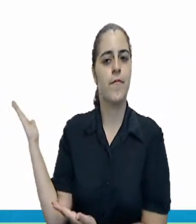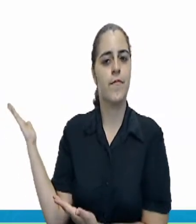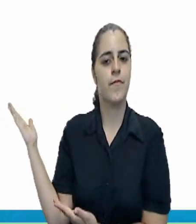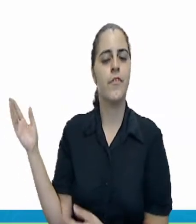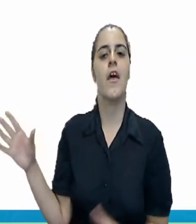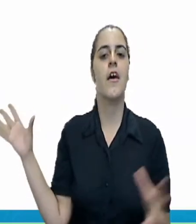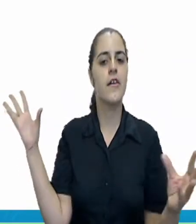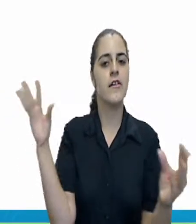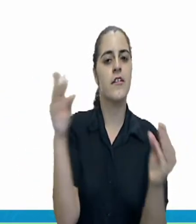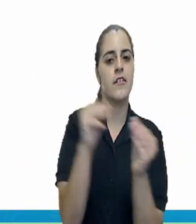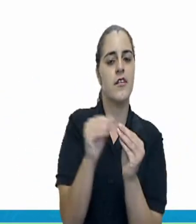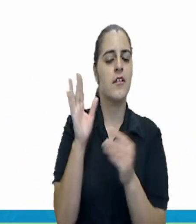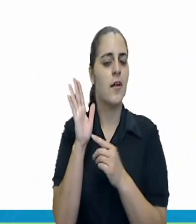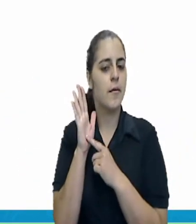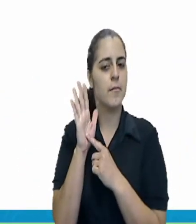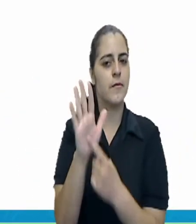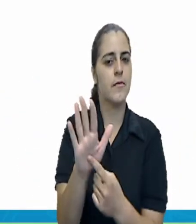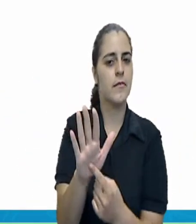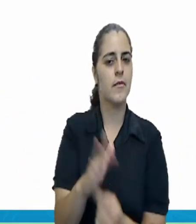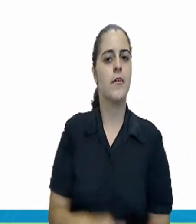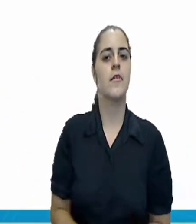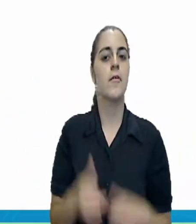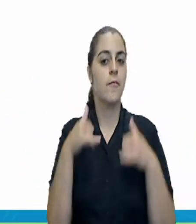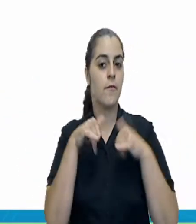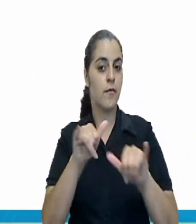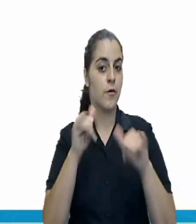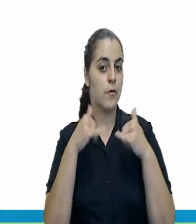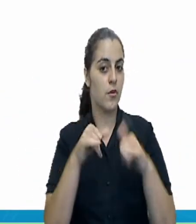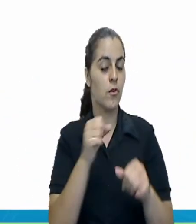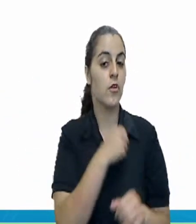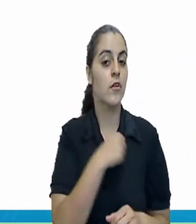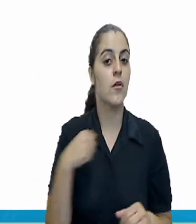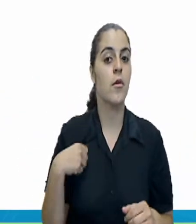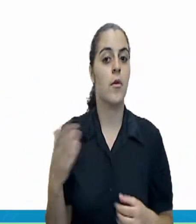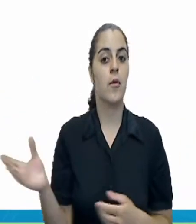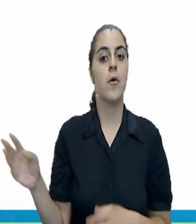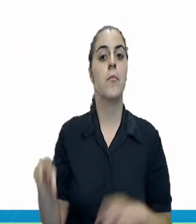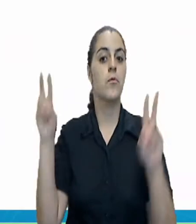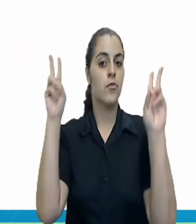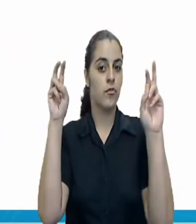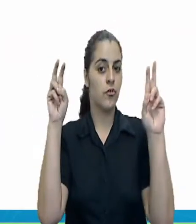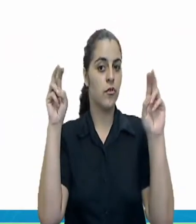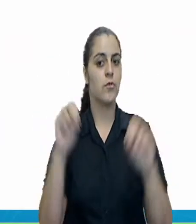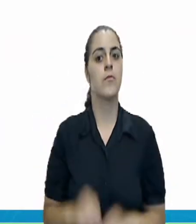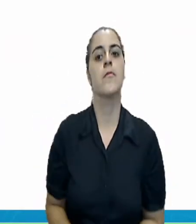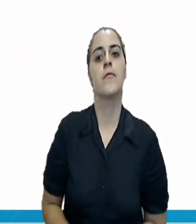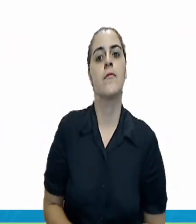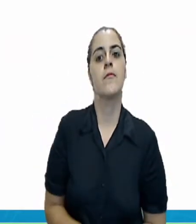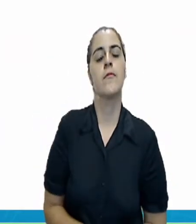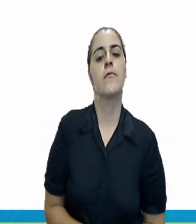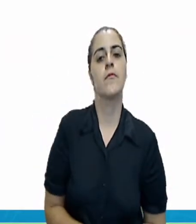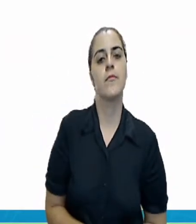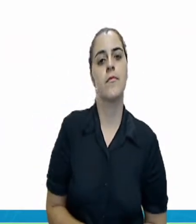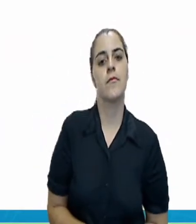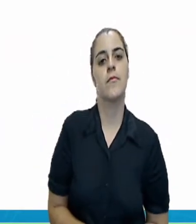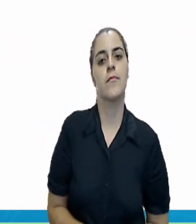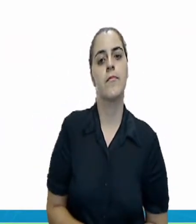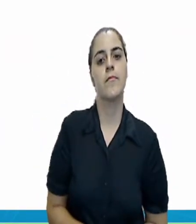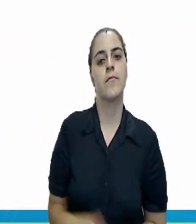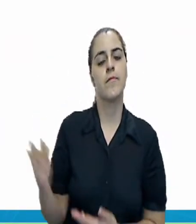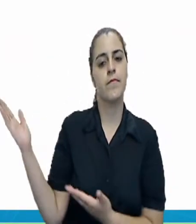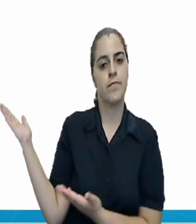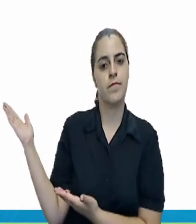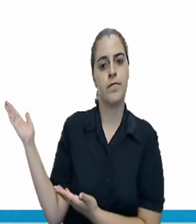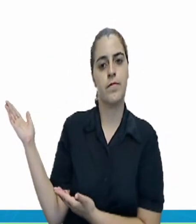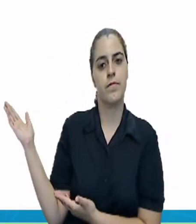A resenha apresenta dados da obra como título, eu preciso saber qual é o título